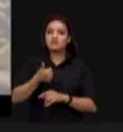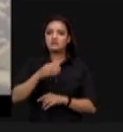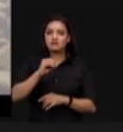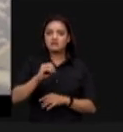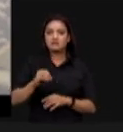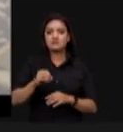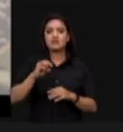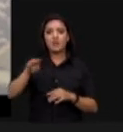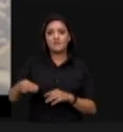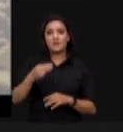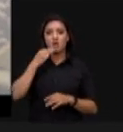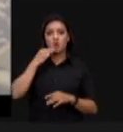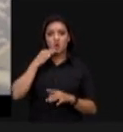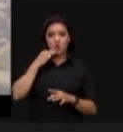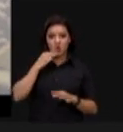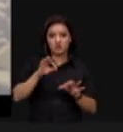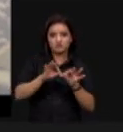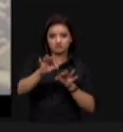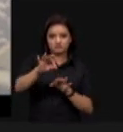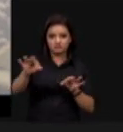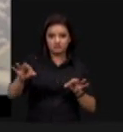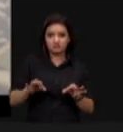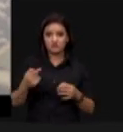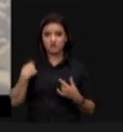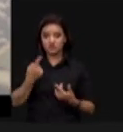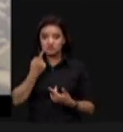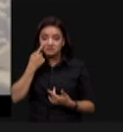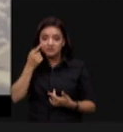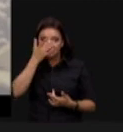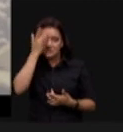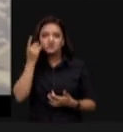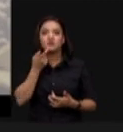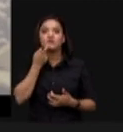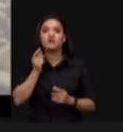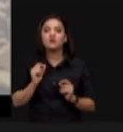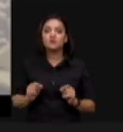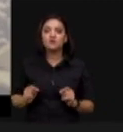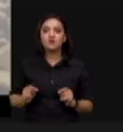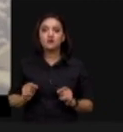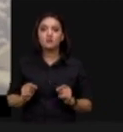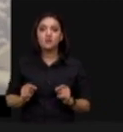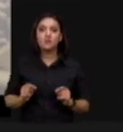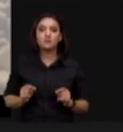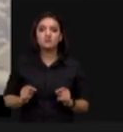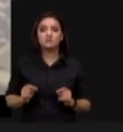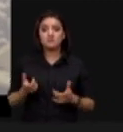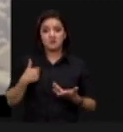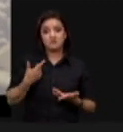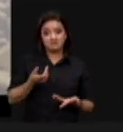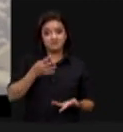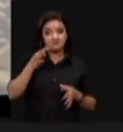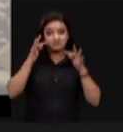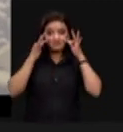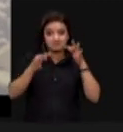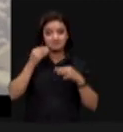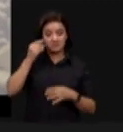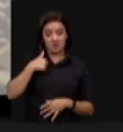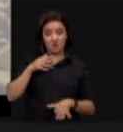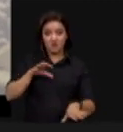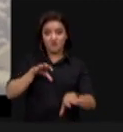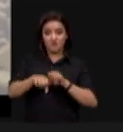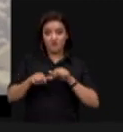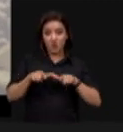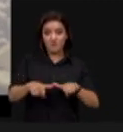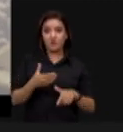procurir a safra deste ano. Nós vemos agora, o pessoal da professora já falando, senhor ministro, eu vou dar um testemunho pessoal, eu sou formado em agronomia,